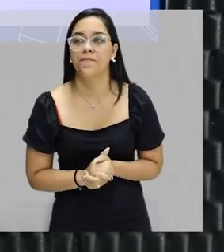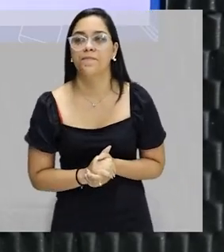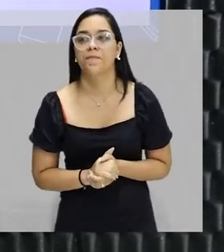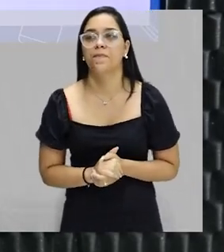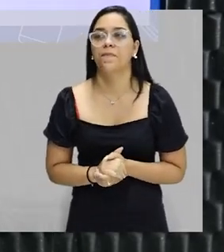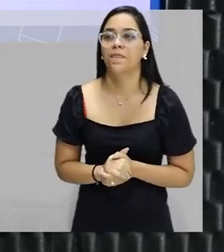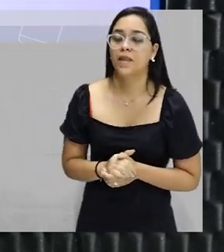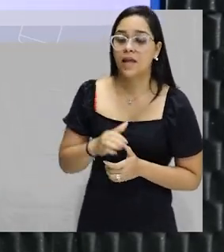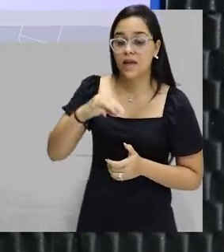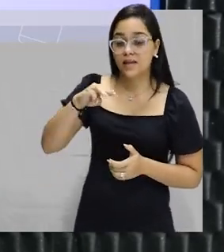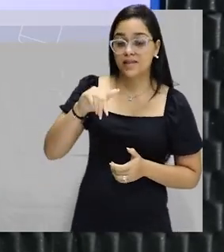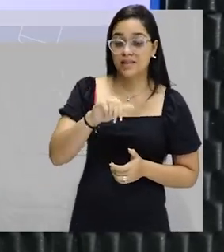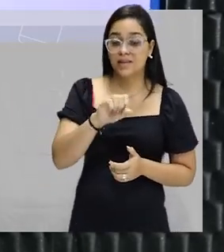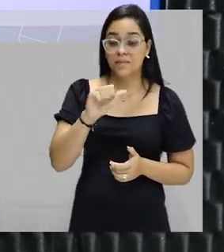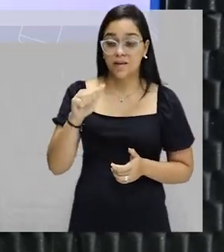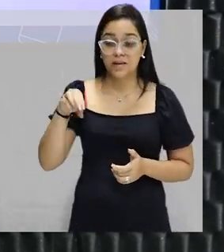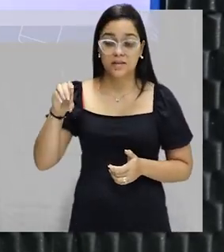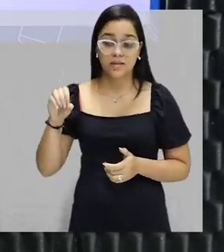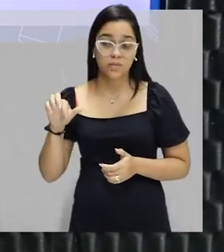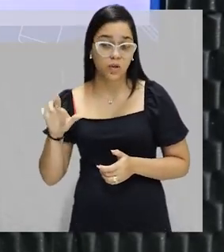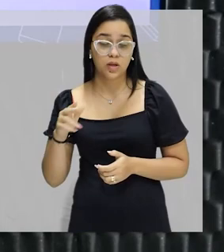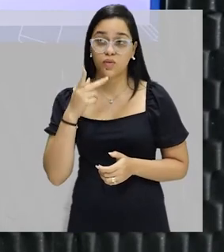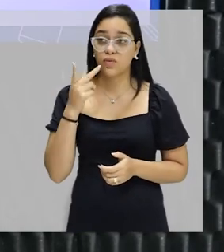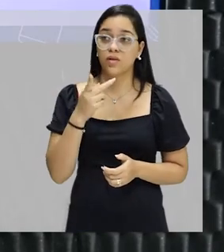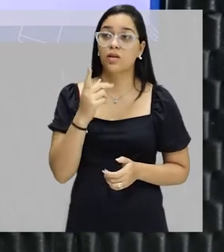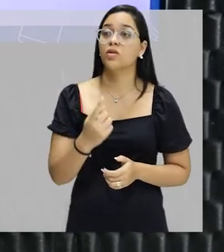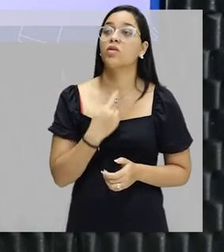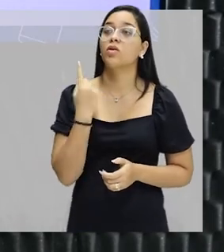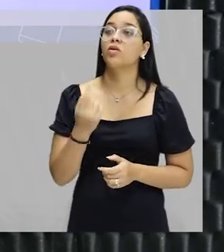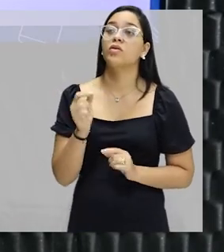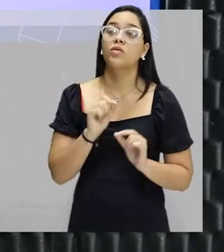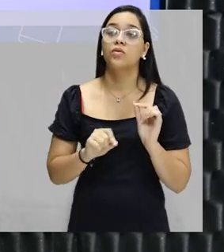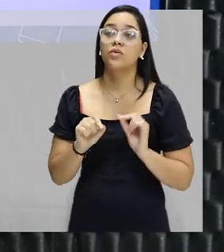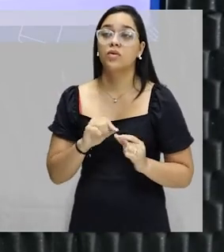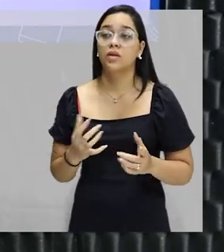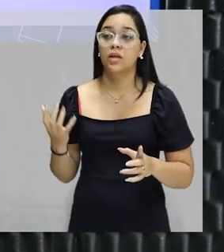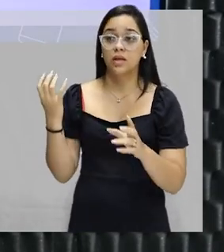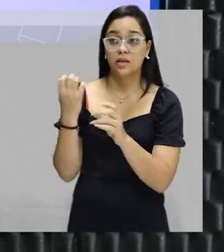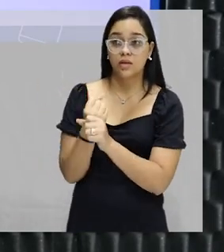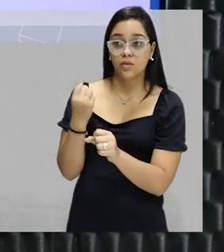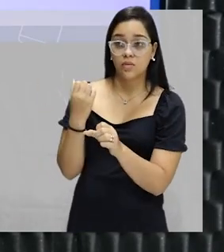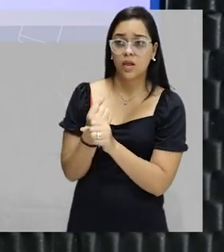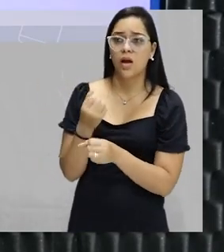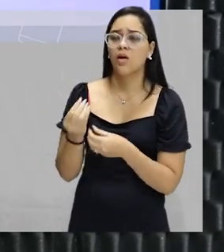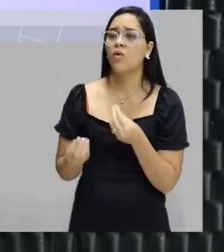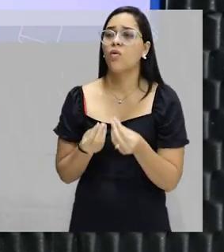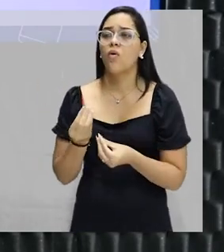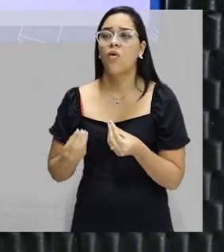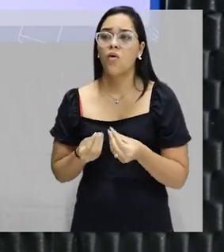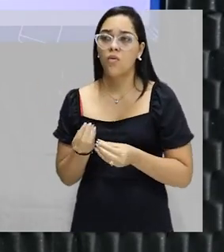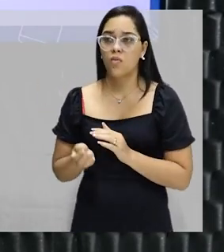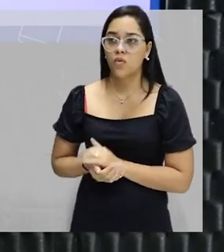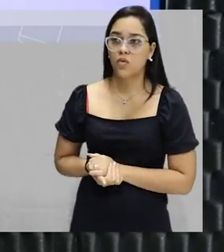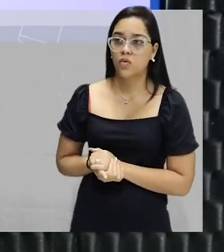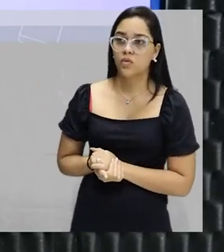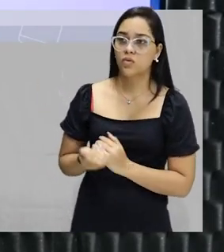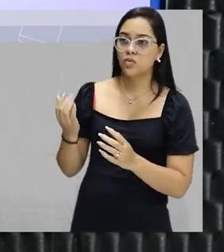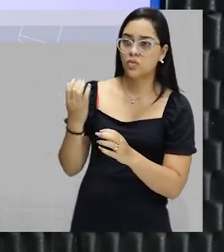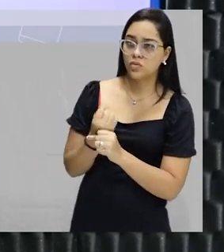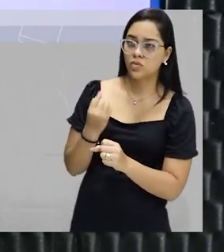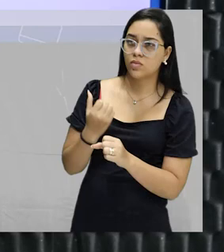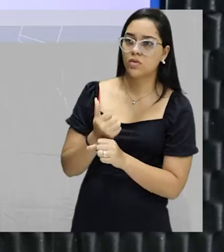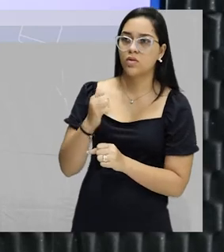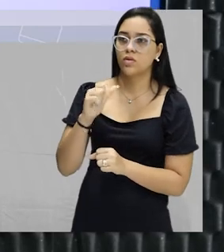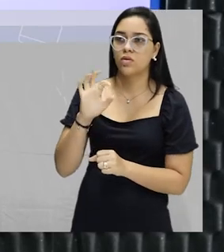massa molar, se não fosse dada, a gente iria calcular como? Somando os